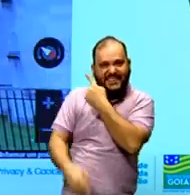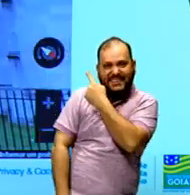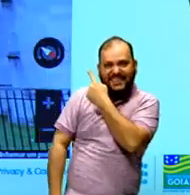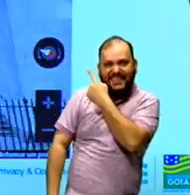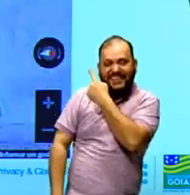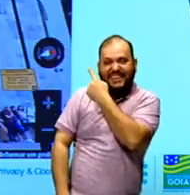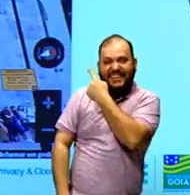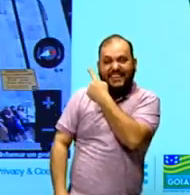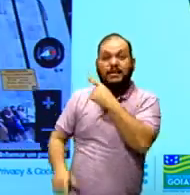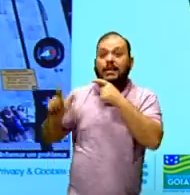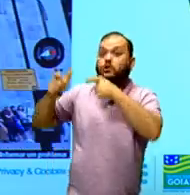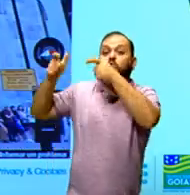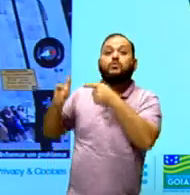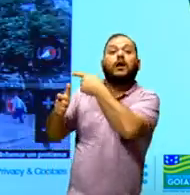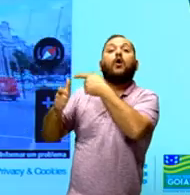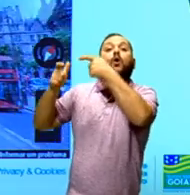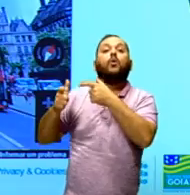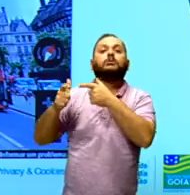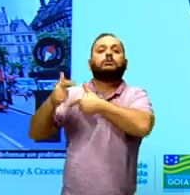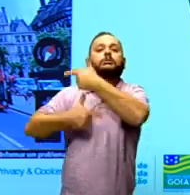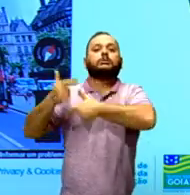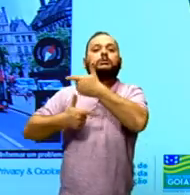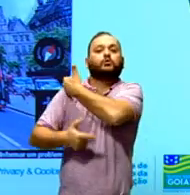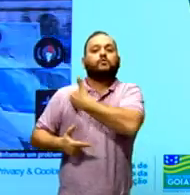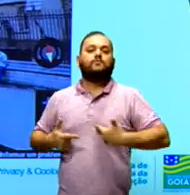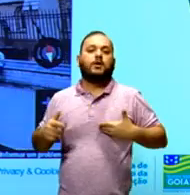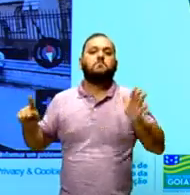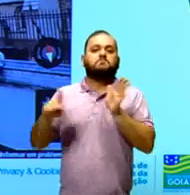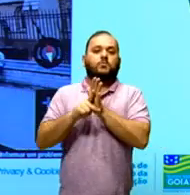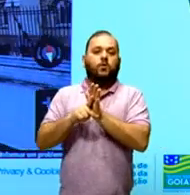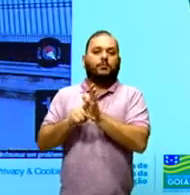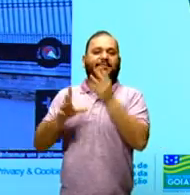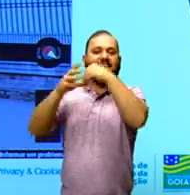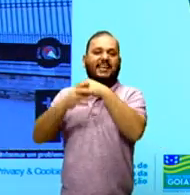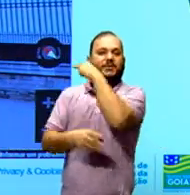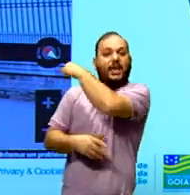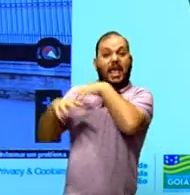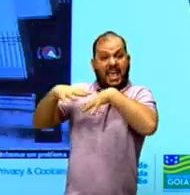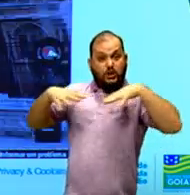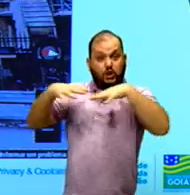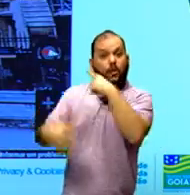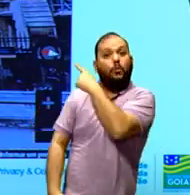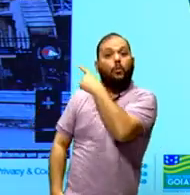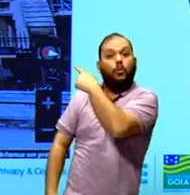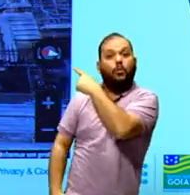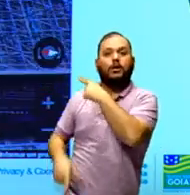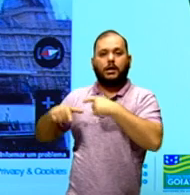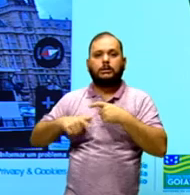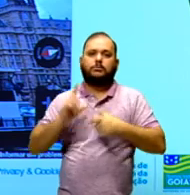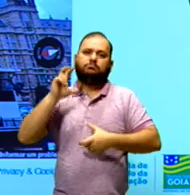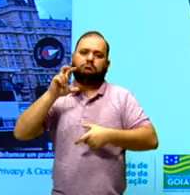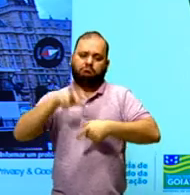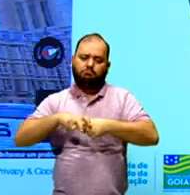fica a sede oficial do Primeiro Ministro, e é daqui, dessa região, que ele coordena e comanda